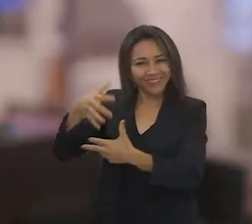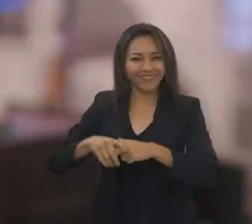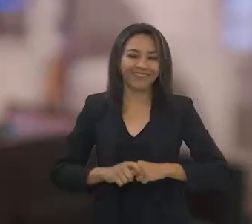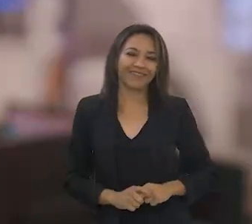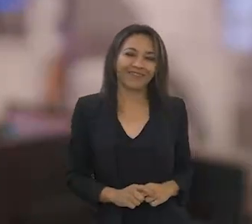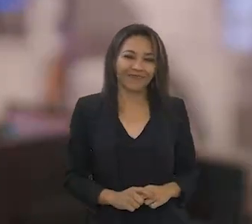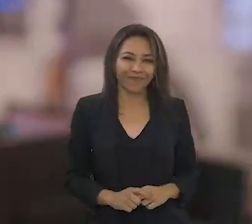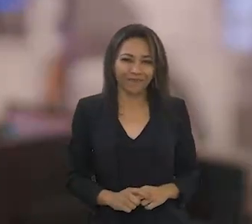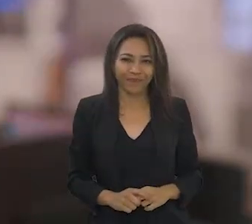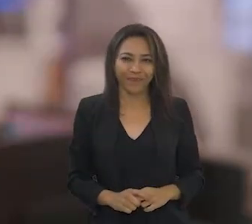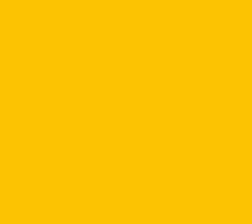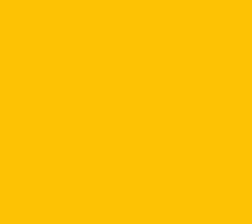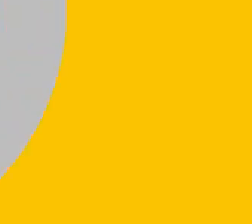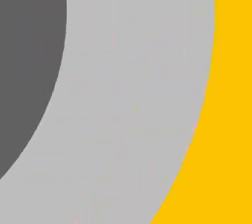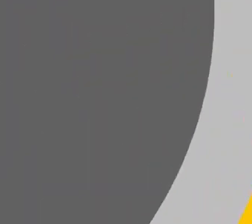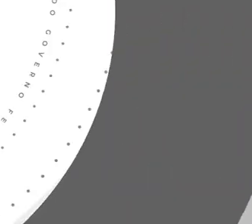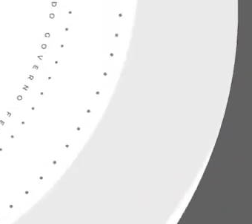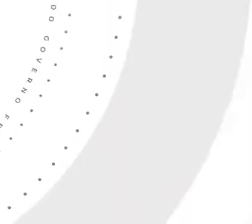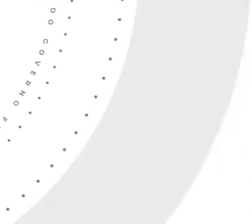gente nas redes sociais.